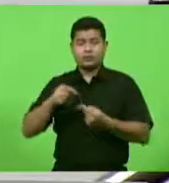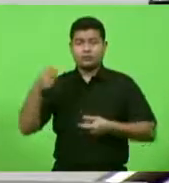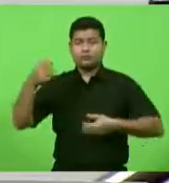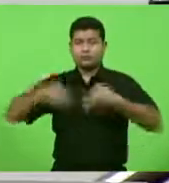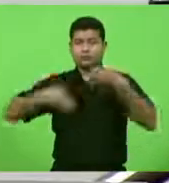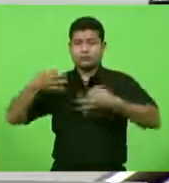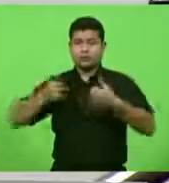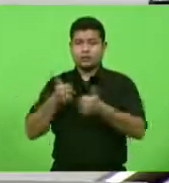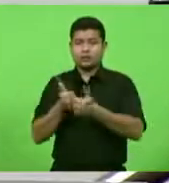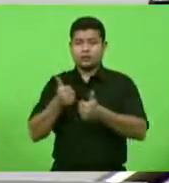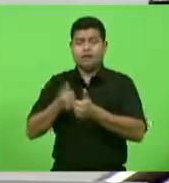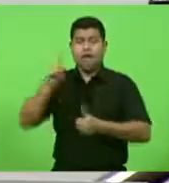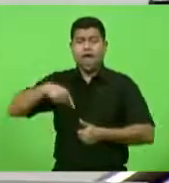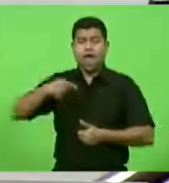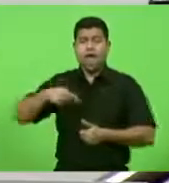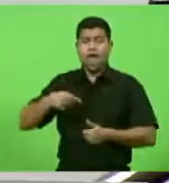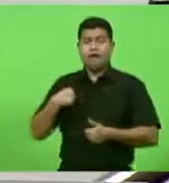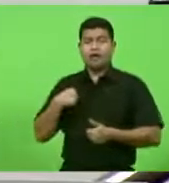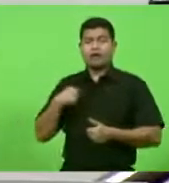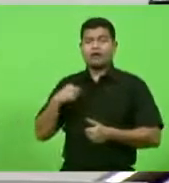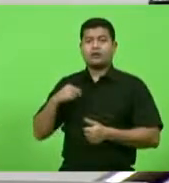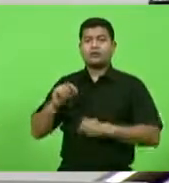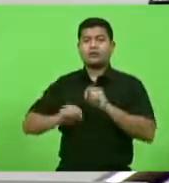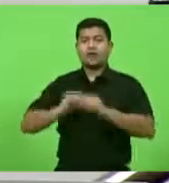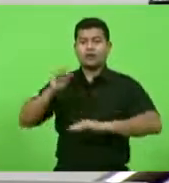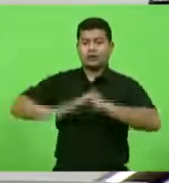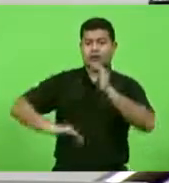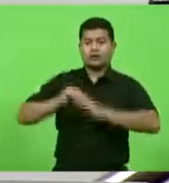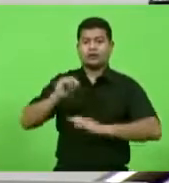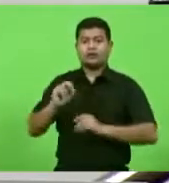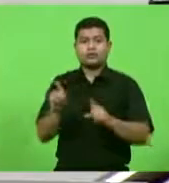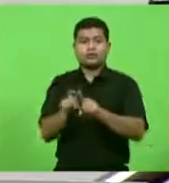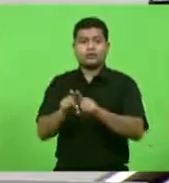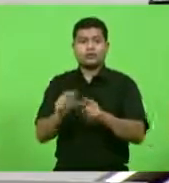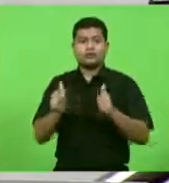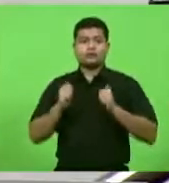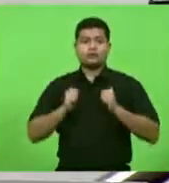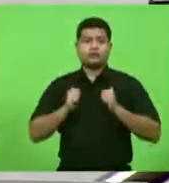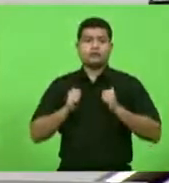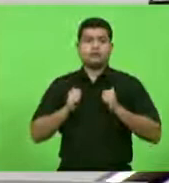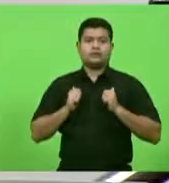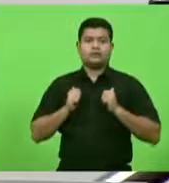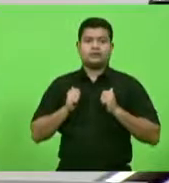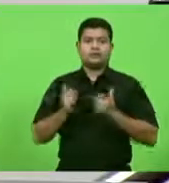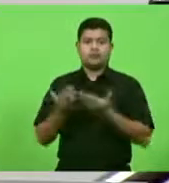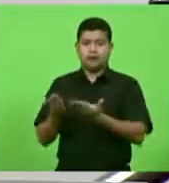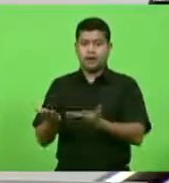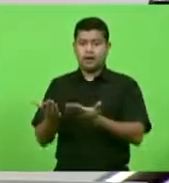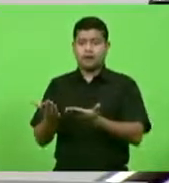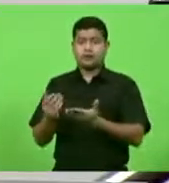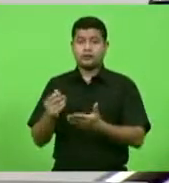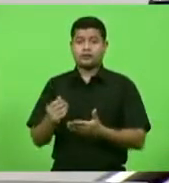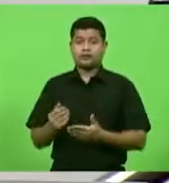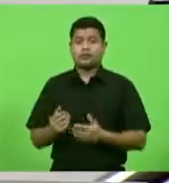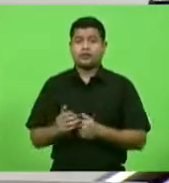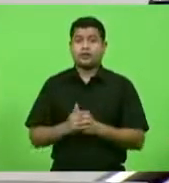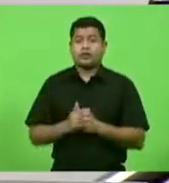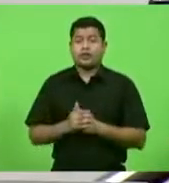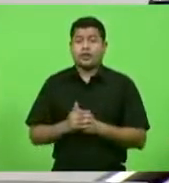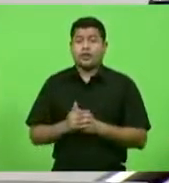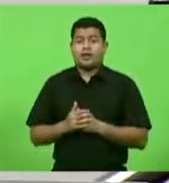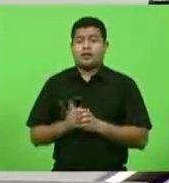as ações e omissões do agente político e não fazer exercícios de futurologia